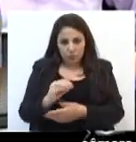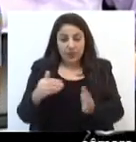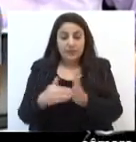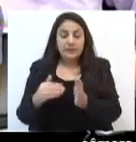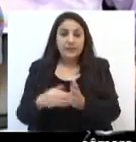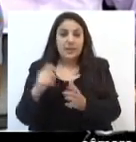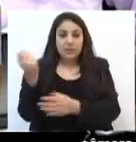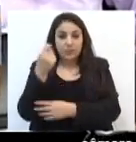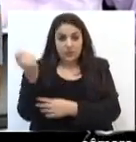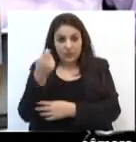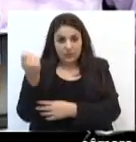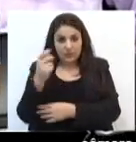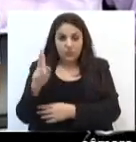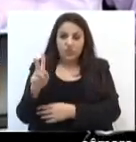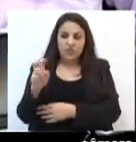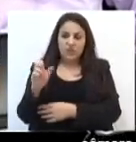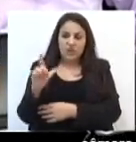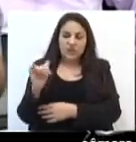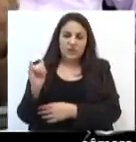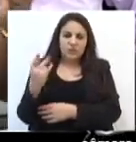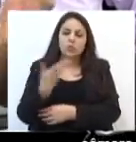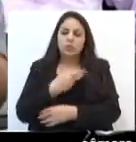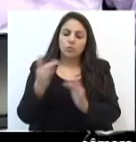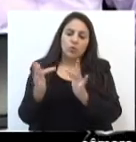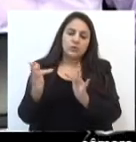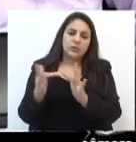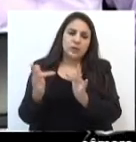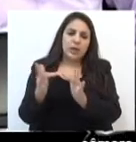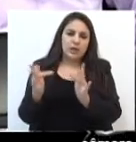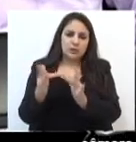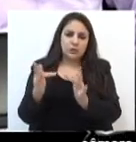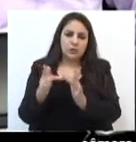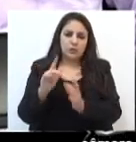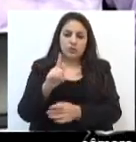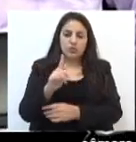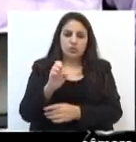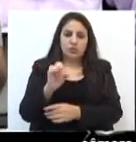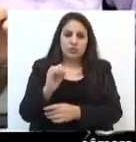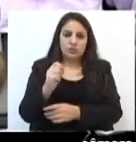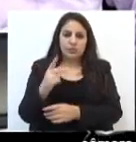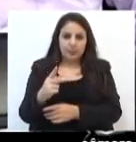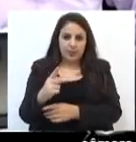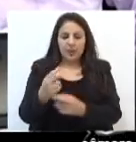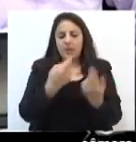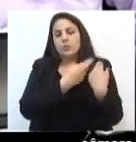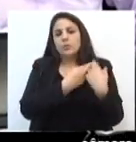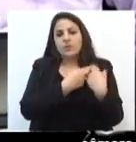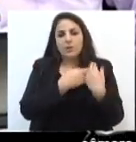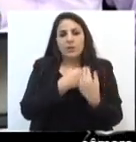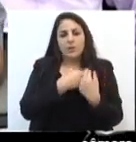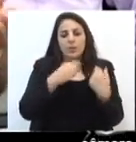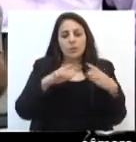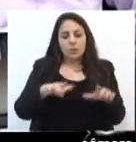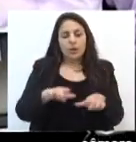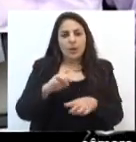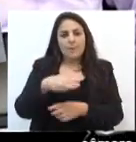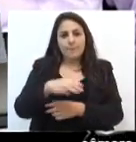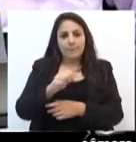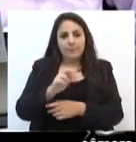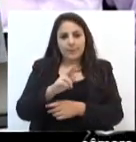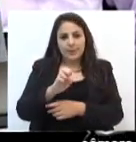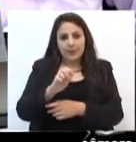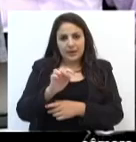Maragato. Entramos em contato com o GESP, com o responsável da Reserva Maragato, tudo tranquilo, não tem problema nenhum. O projeto que vem em